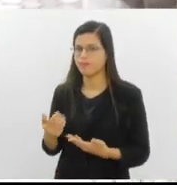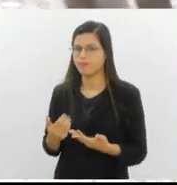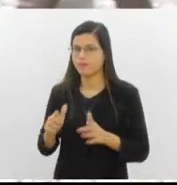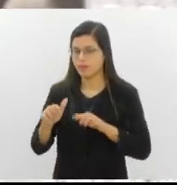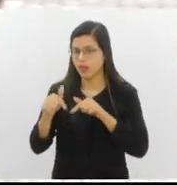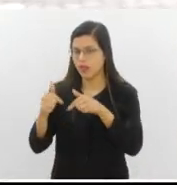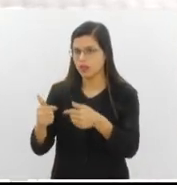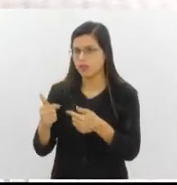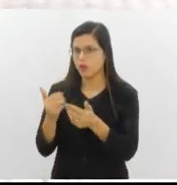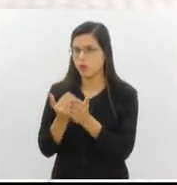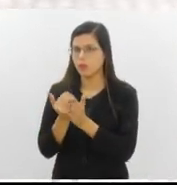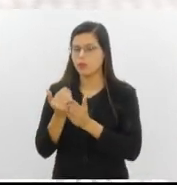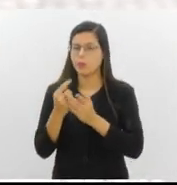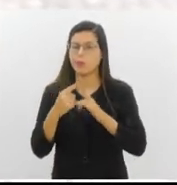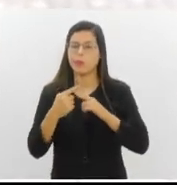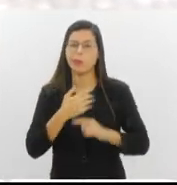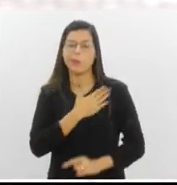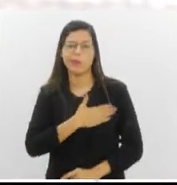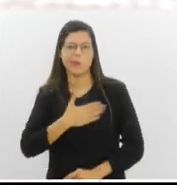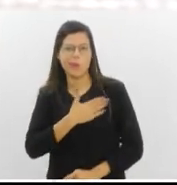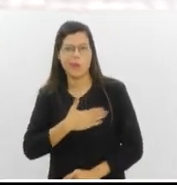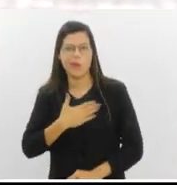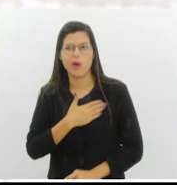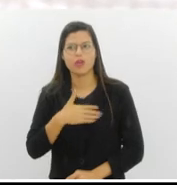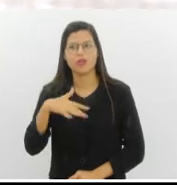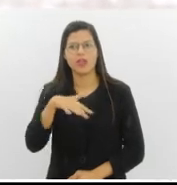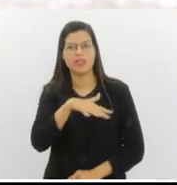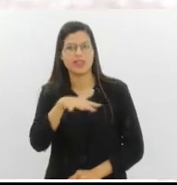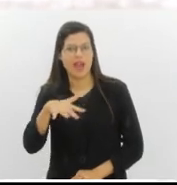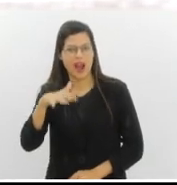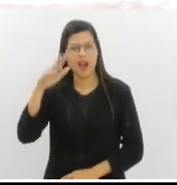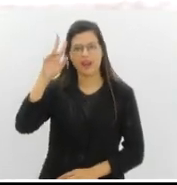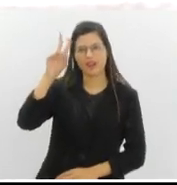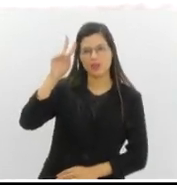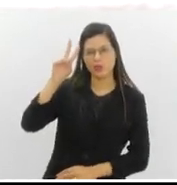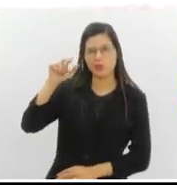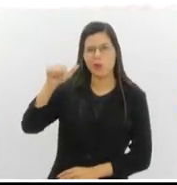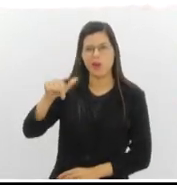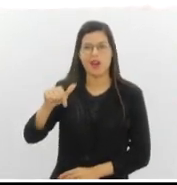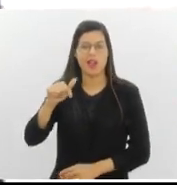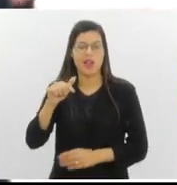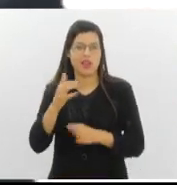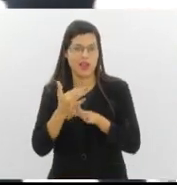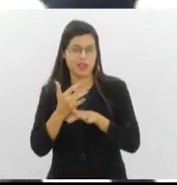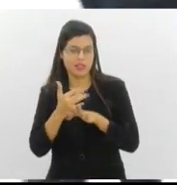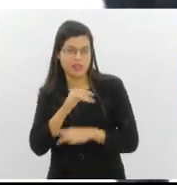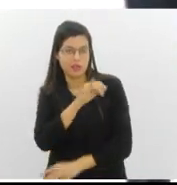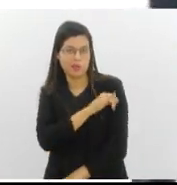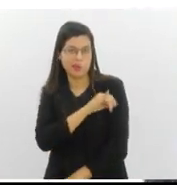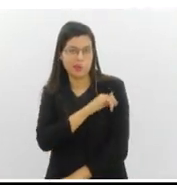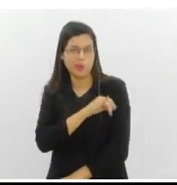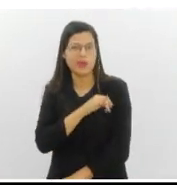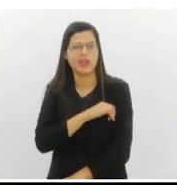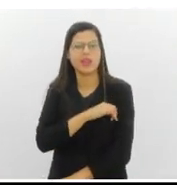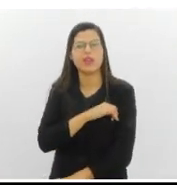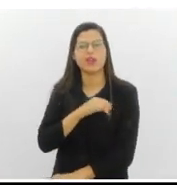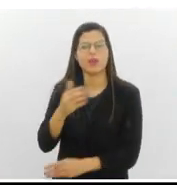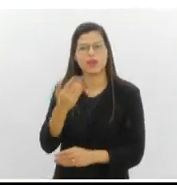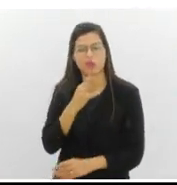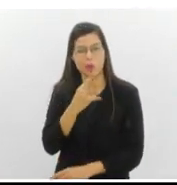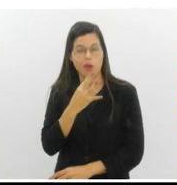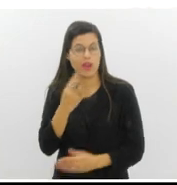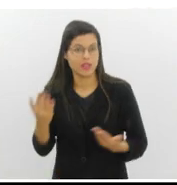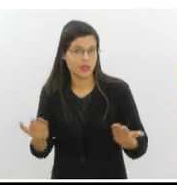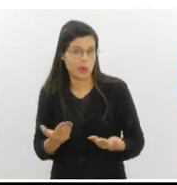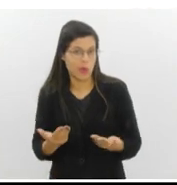surgiu porque eu gosto muito dessa área da parte histórica e a cidade do Rio de Janeiro, a cidade colonial, a cidade que a gente conhece hoje, o que sobrou